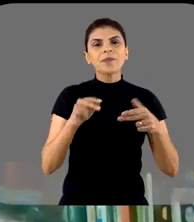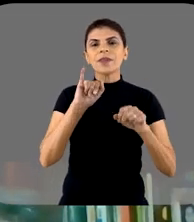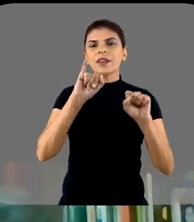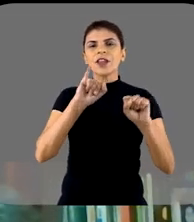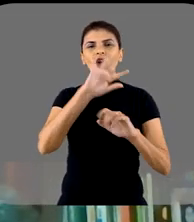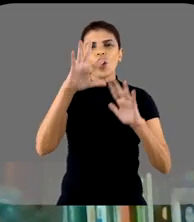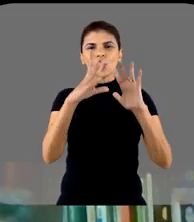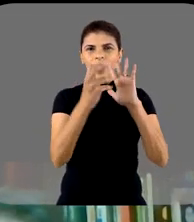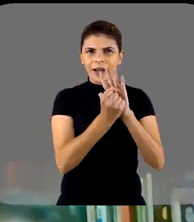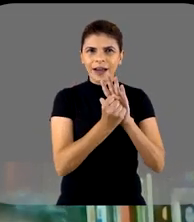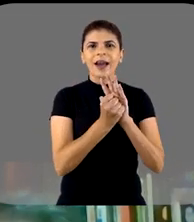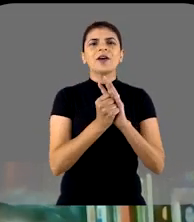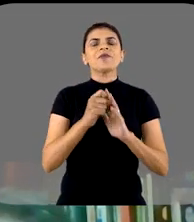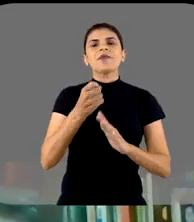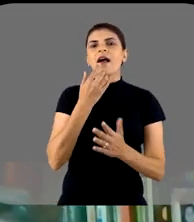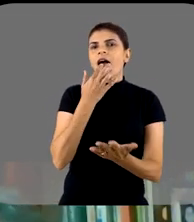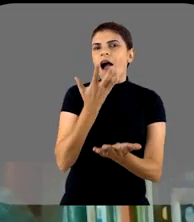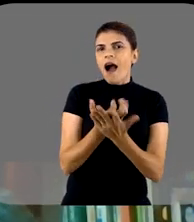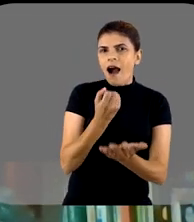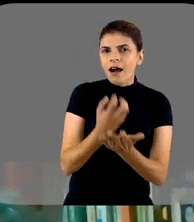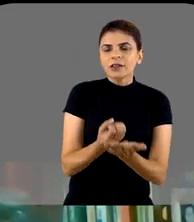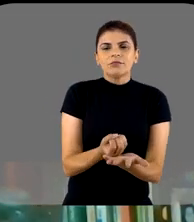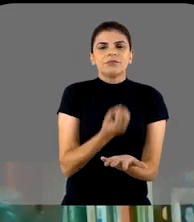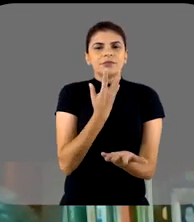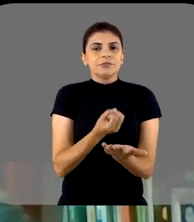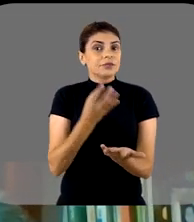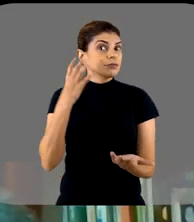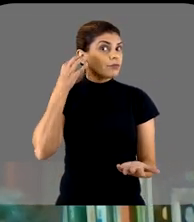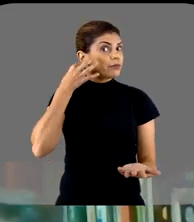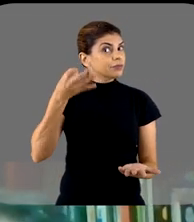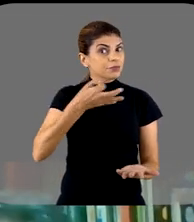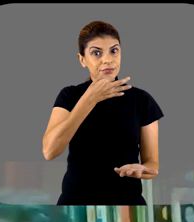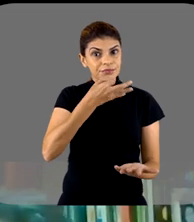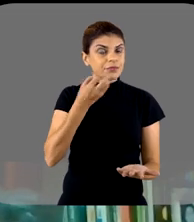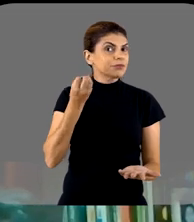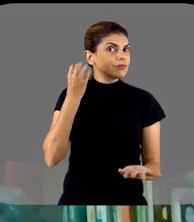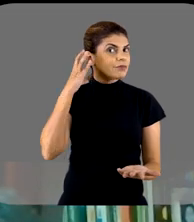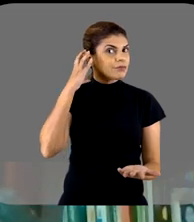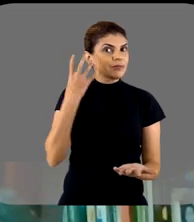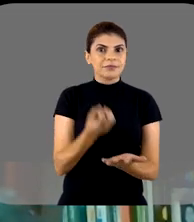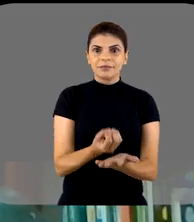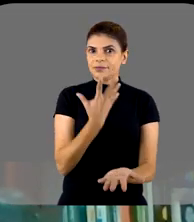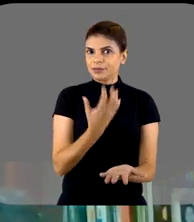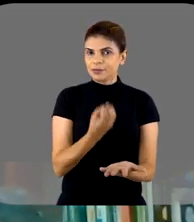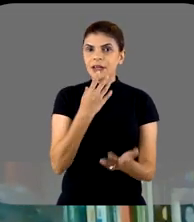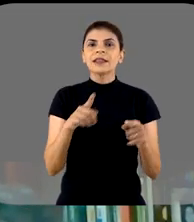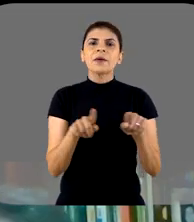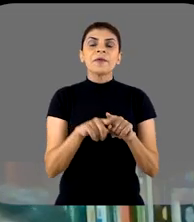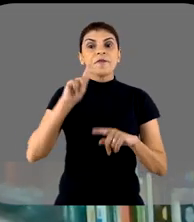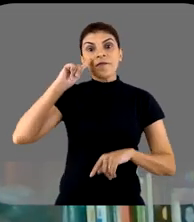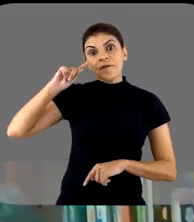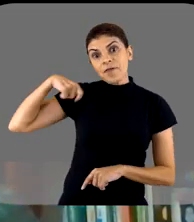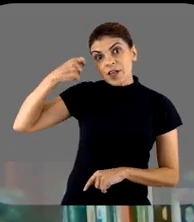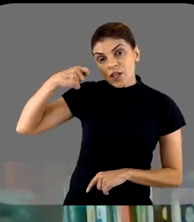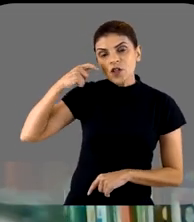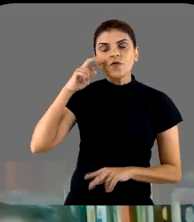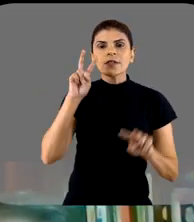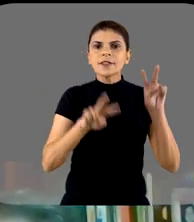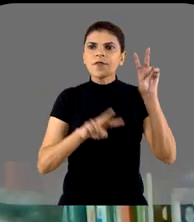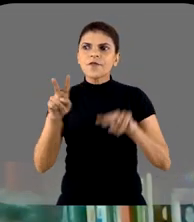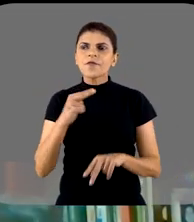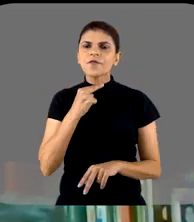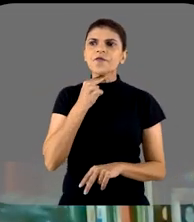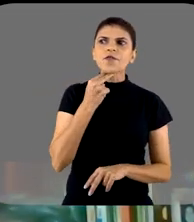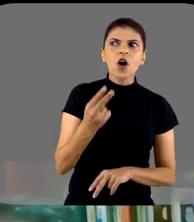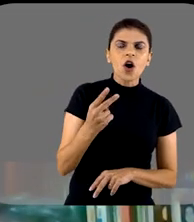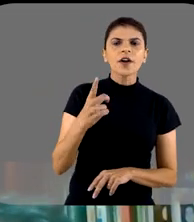material iconográfico, áudios na forma de podcasts, vídeos, que são oportunidade ímpar de você ouvir